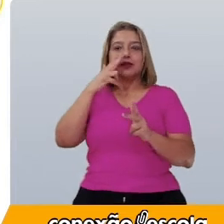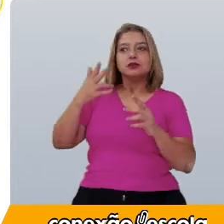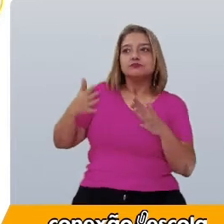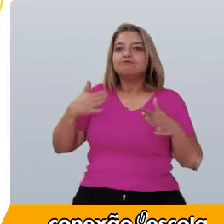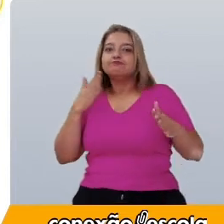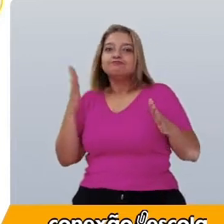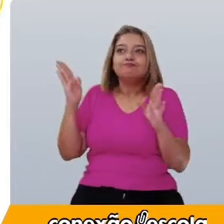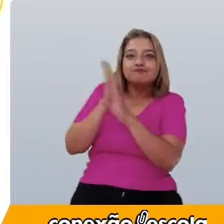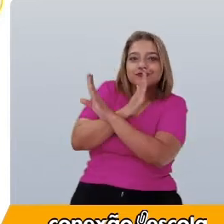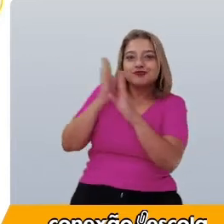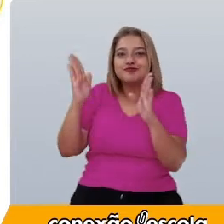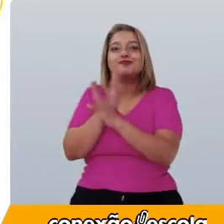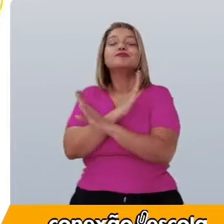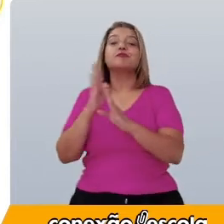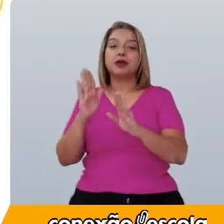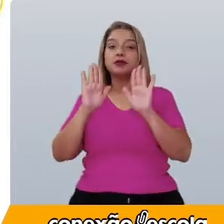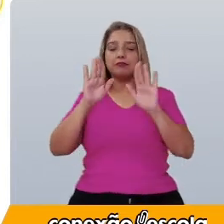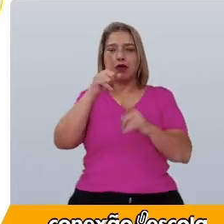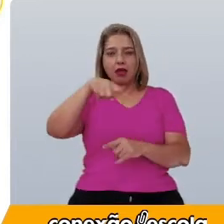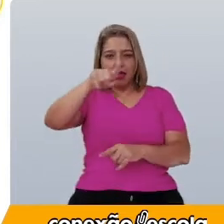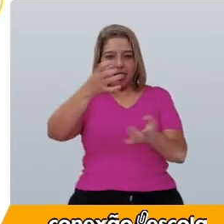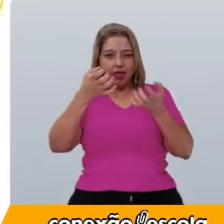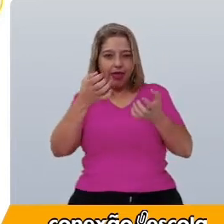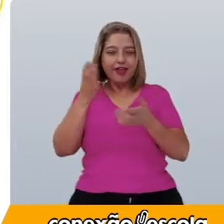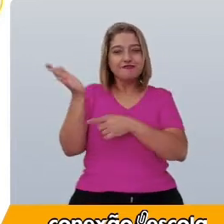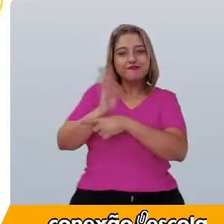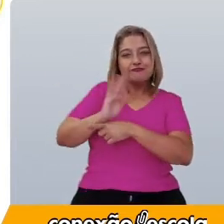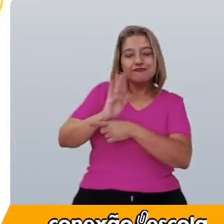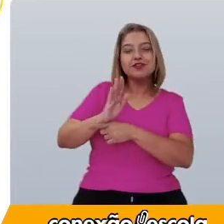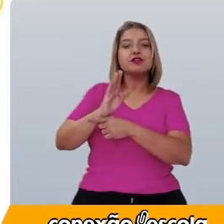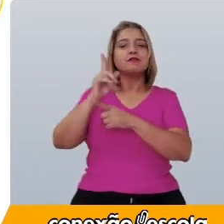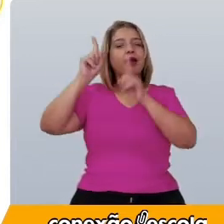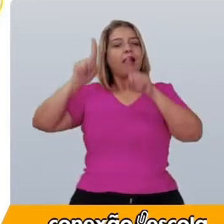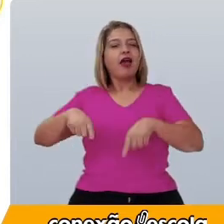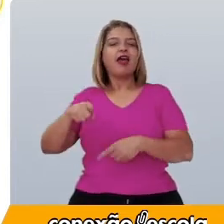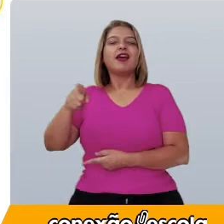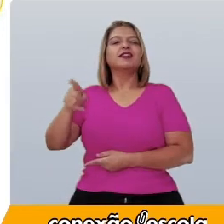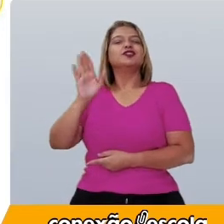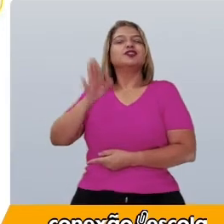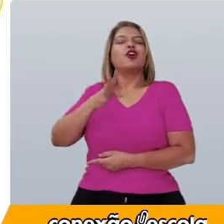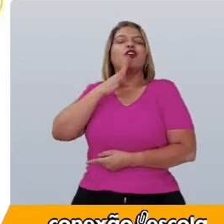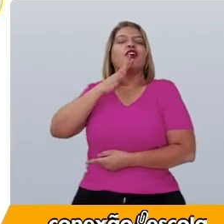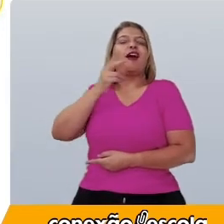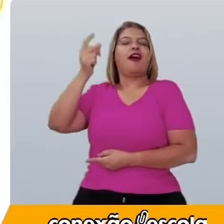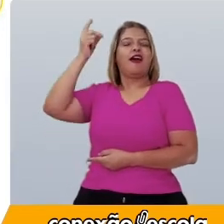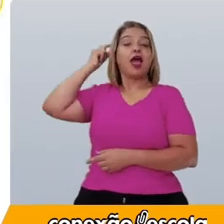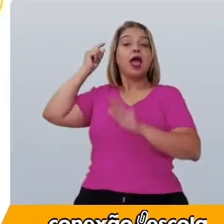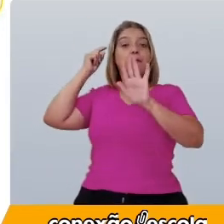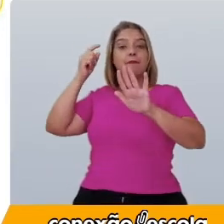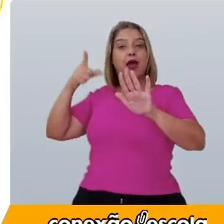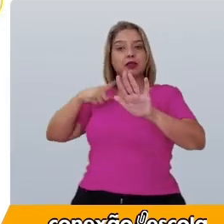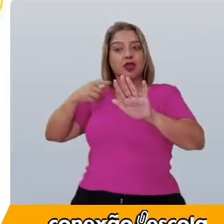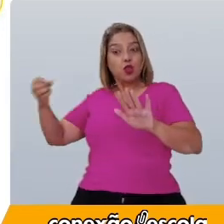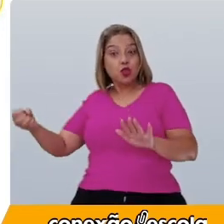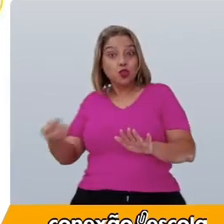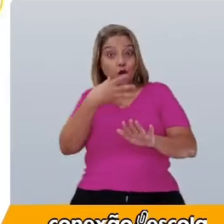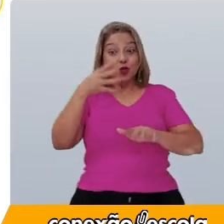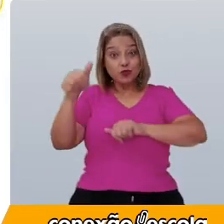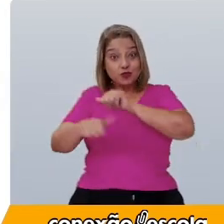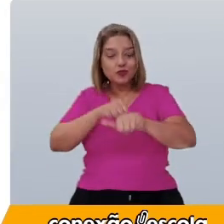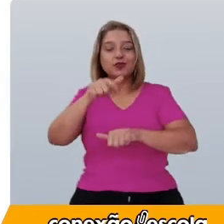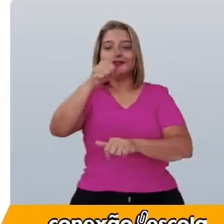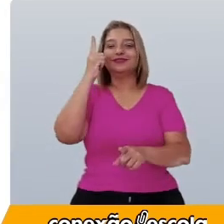Se você procura um filme clássico, mas moderno ao mesmo tempo, a acabou de encontrar.